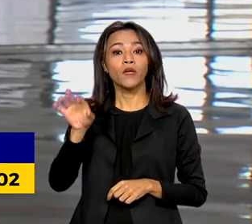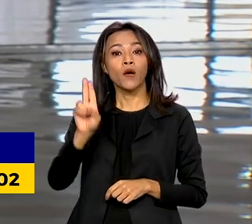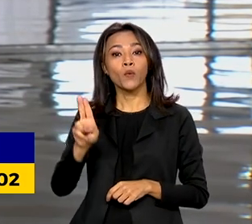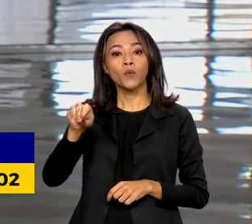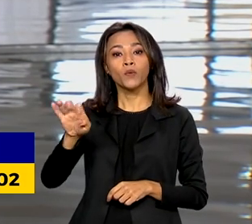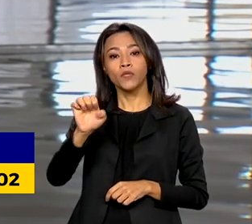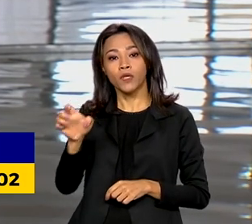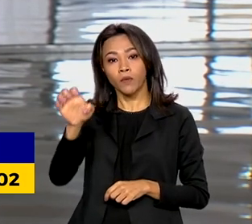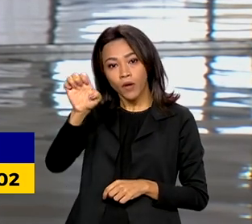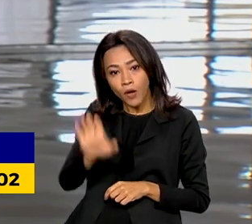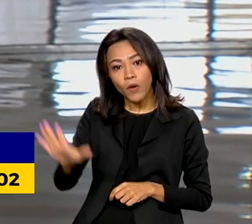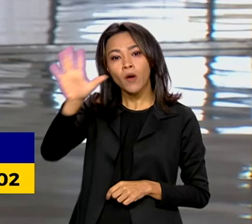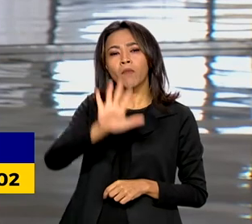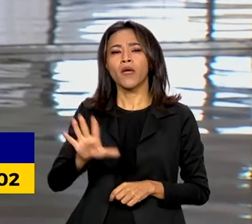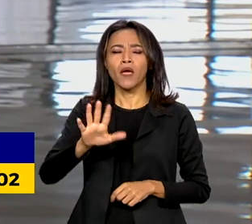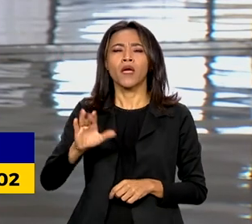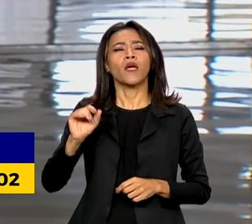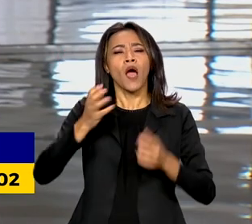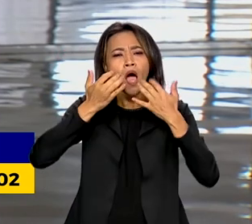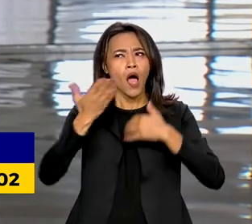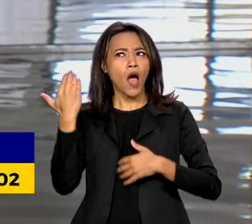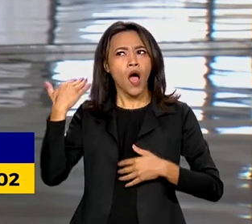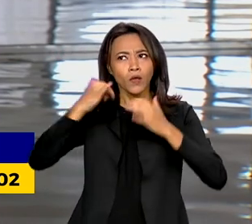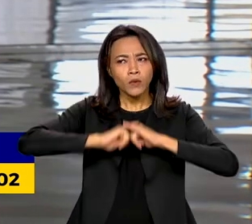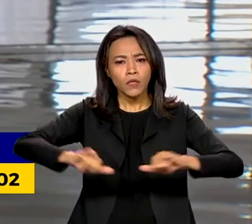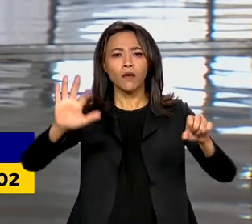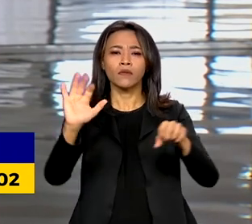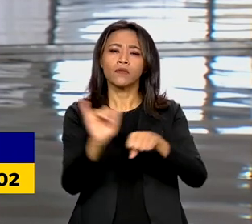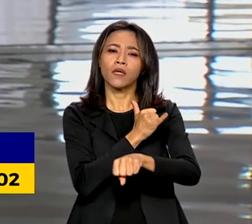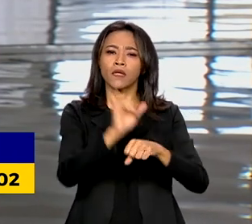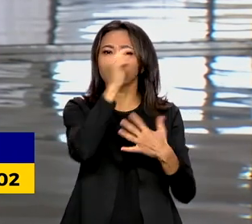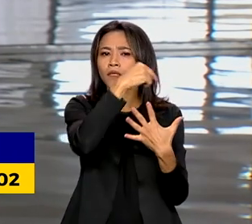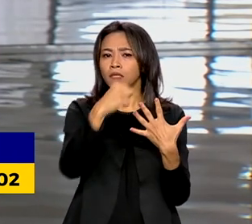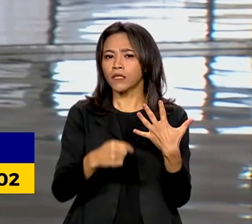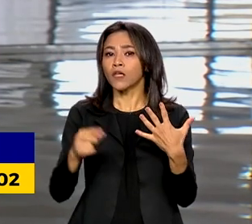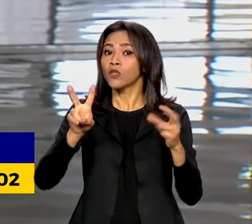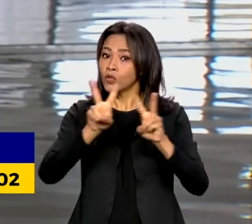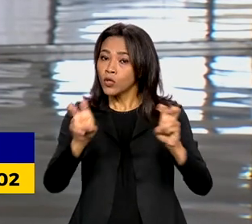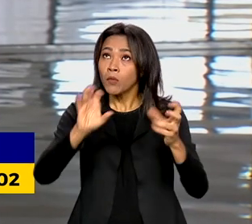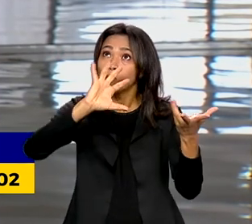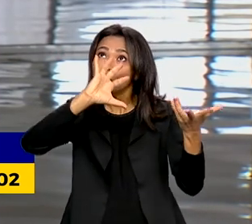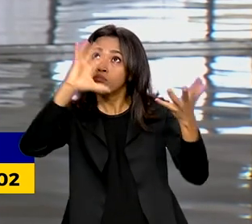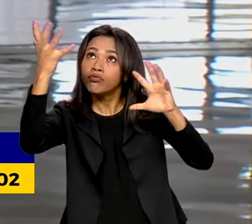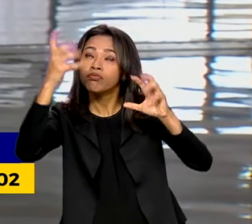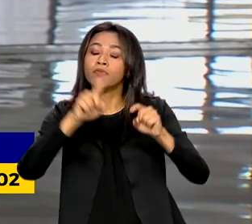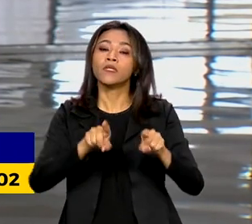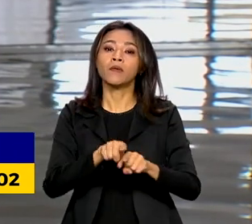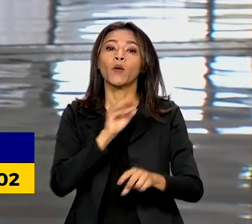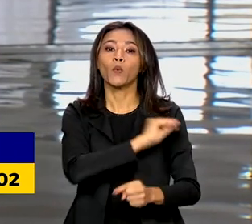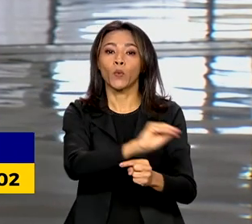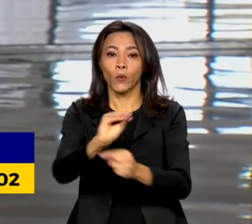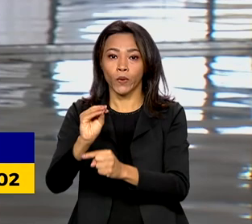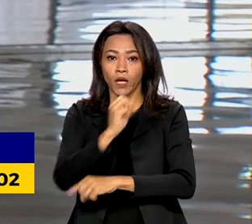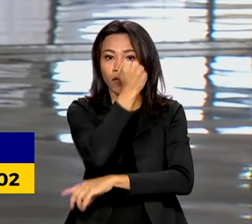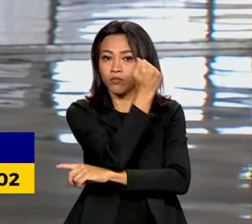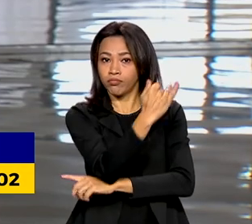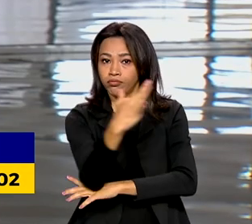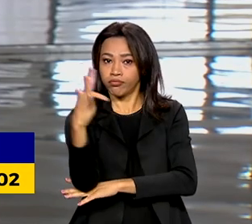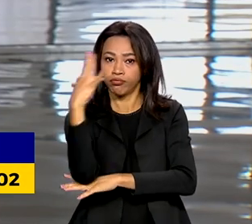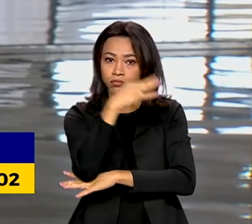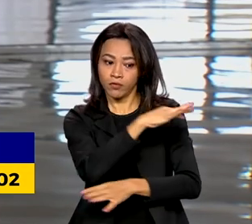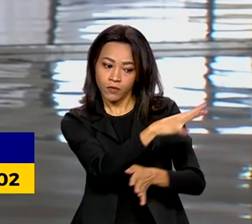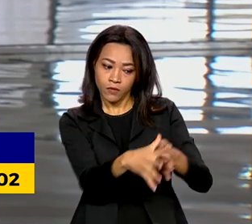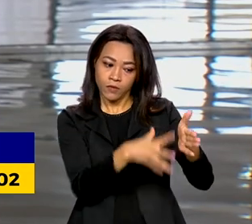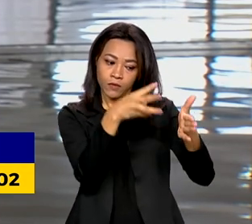reforços nas ações de combate às mudanças climáticas e também para a preservação da floresta amazônica. O